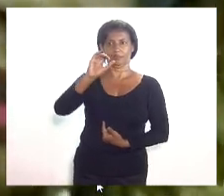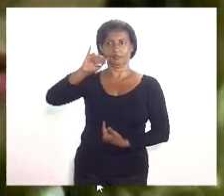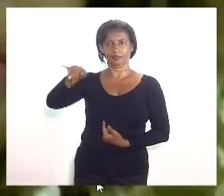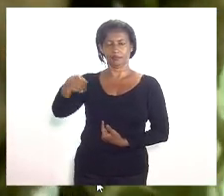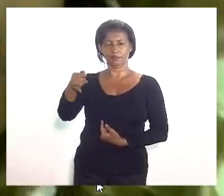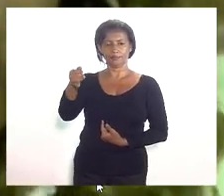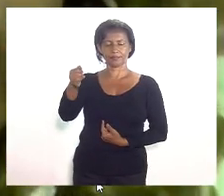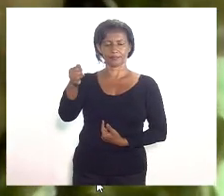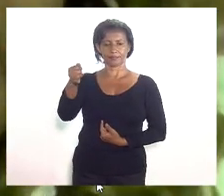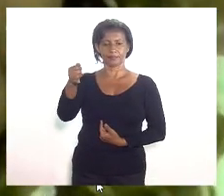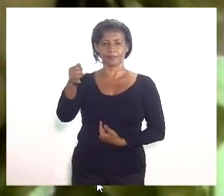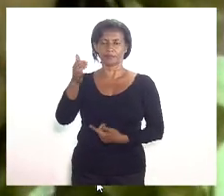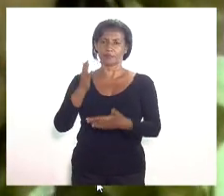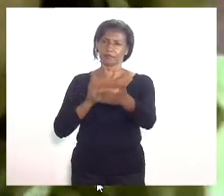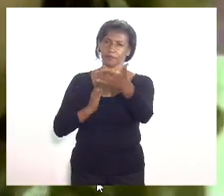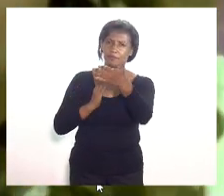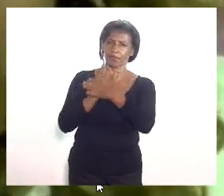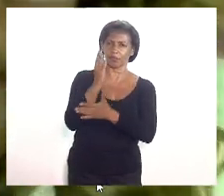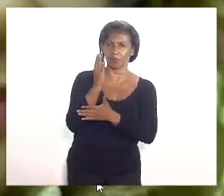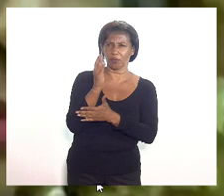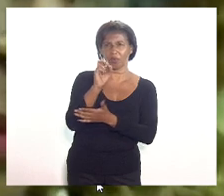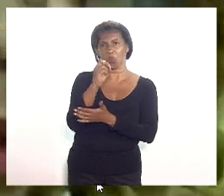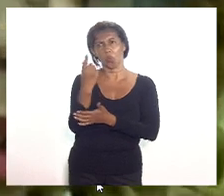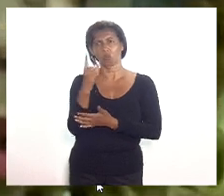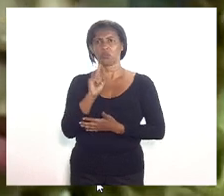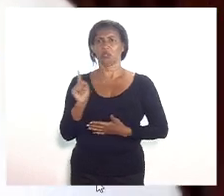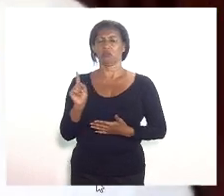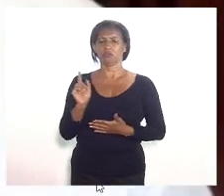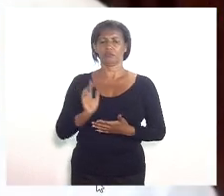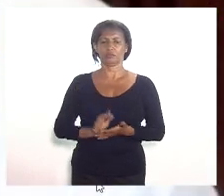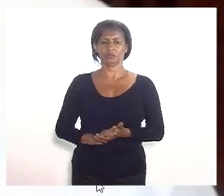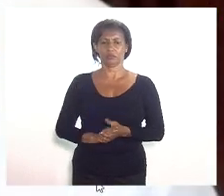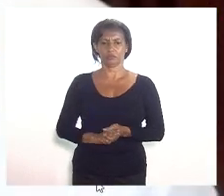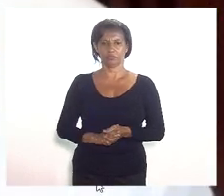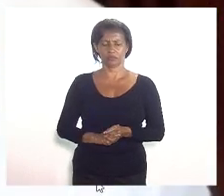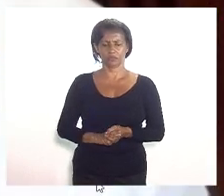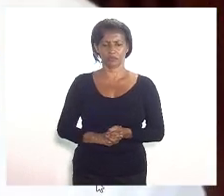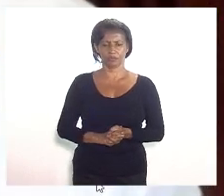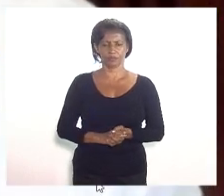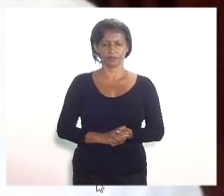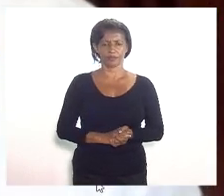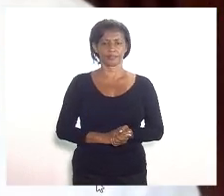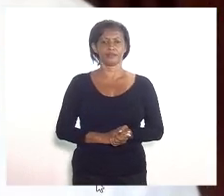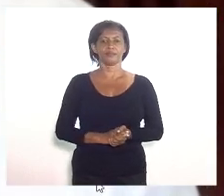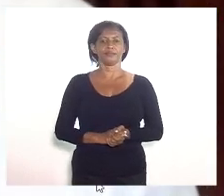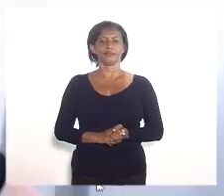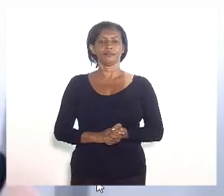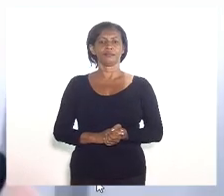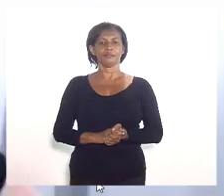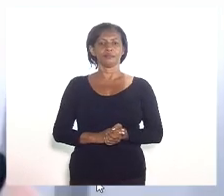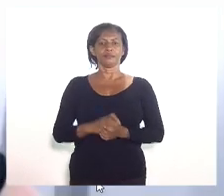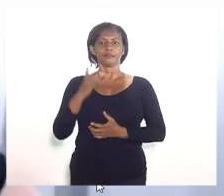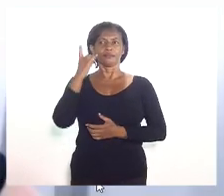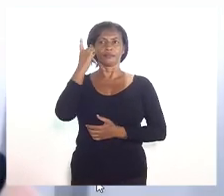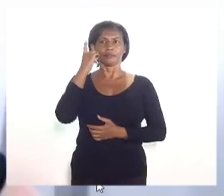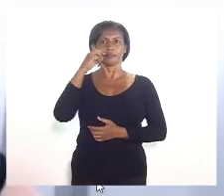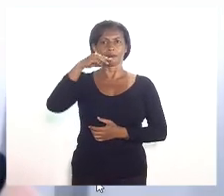ela foi aprovada ou não? Emenda 1. Deputado Márcio Pacheco.